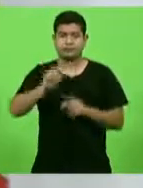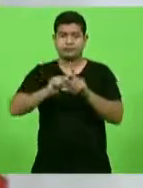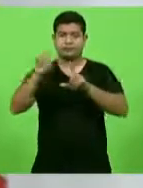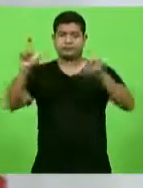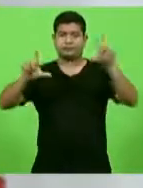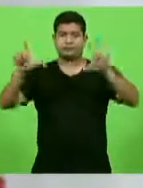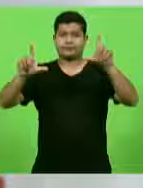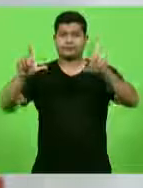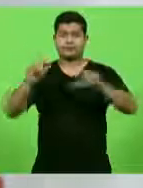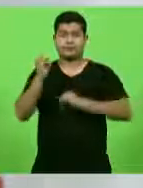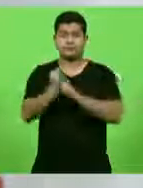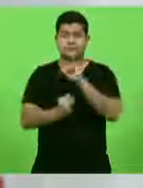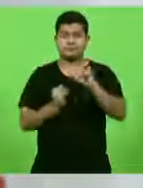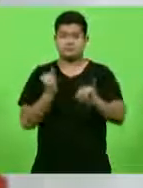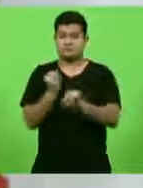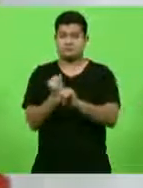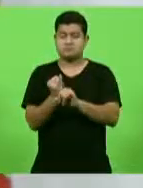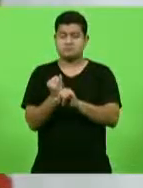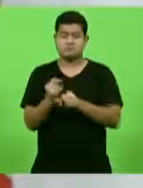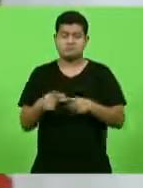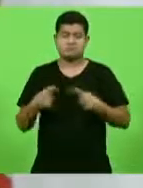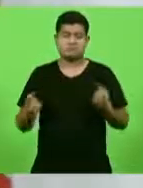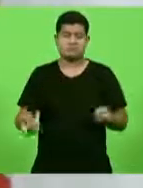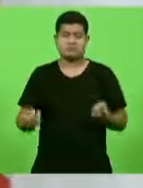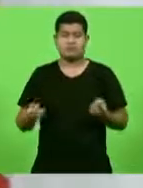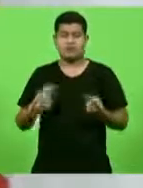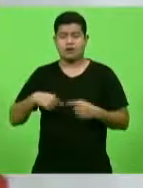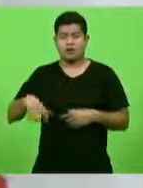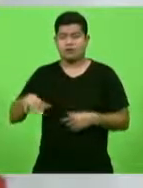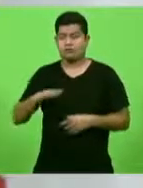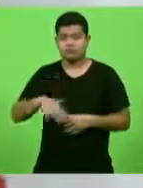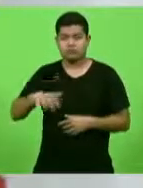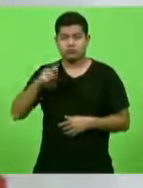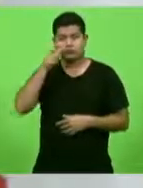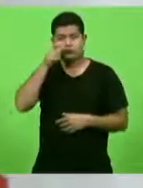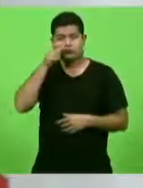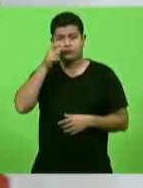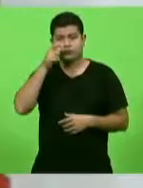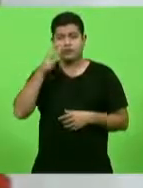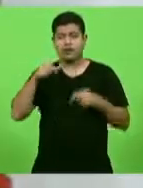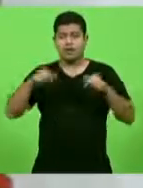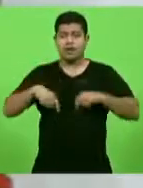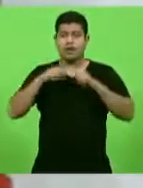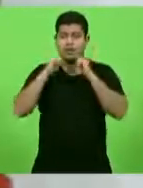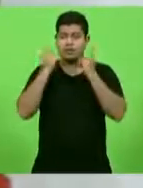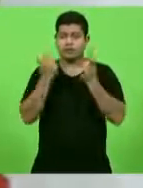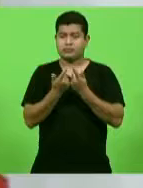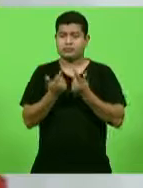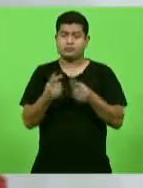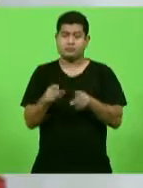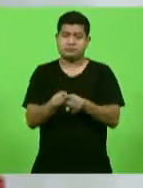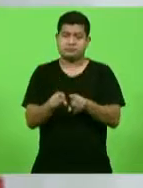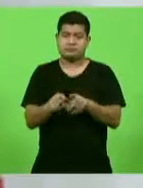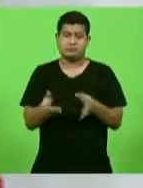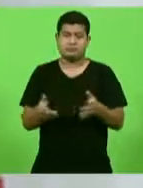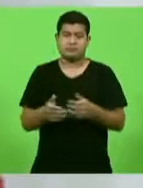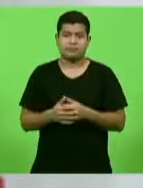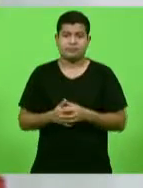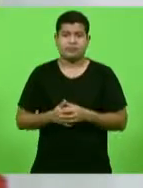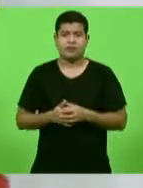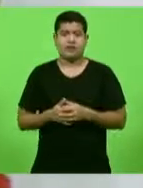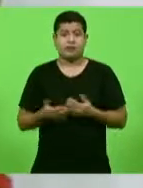internet, enfim, quem está nos acompanhando aqui também nesta casa. Nesta semana,